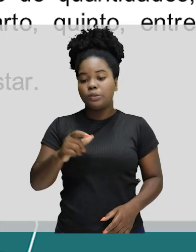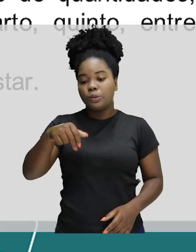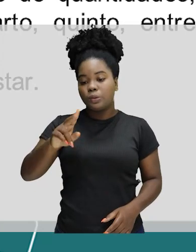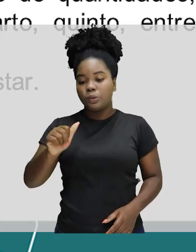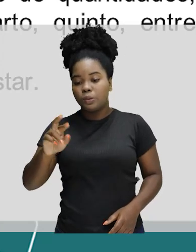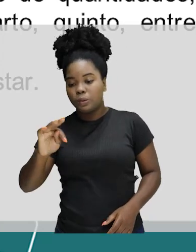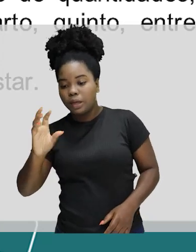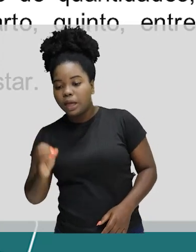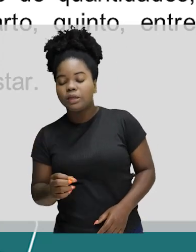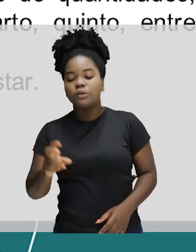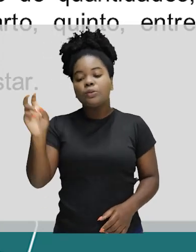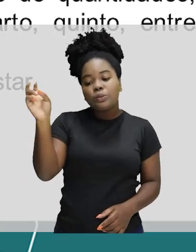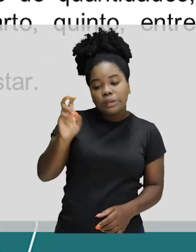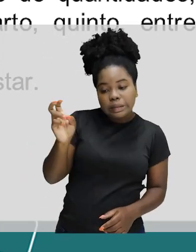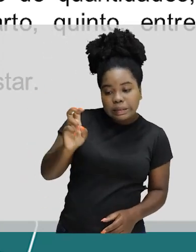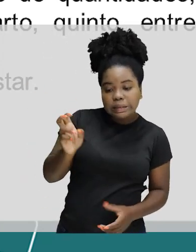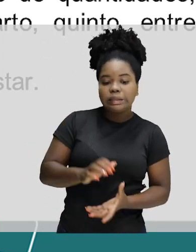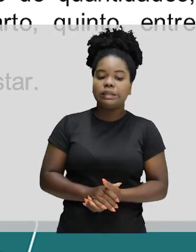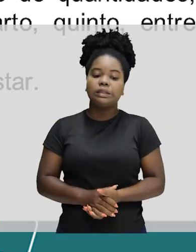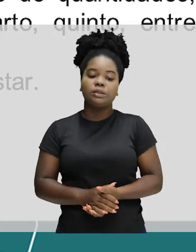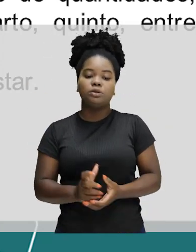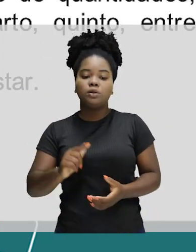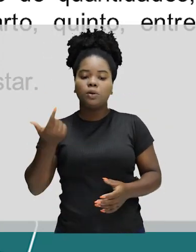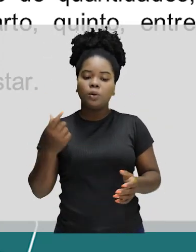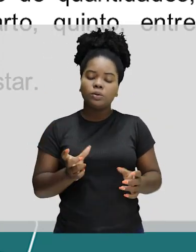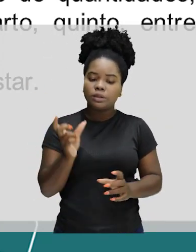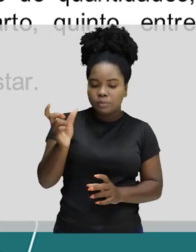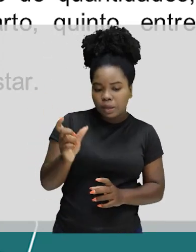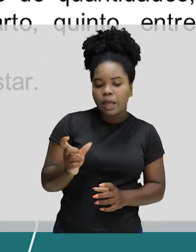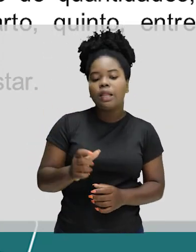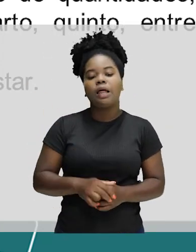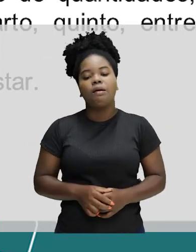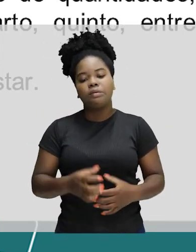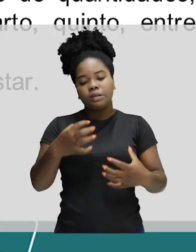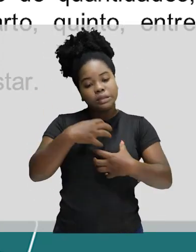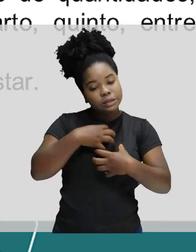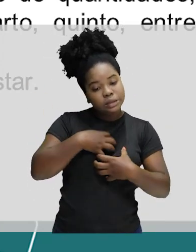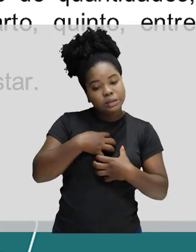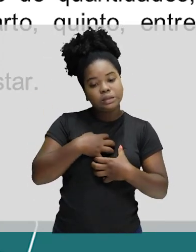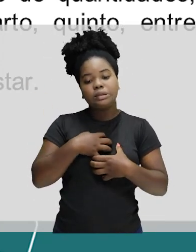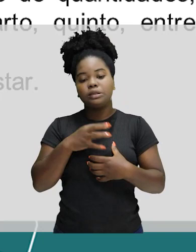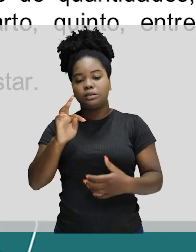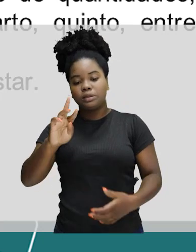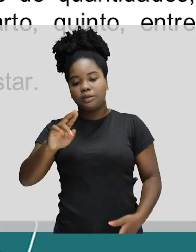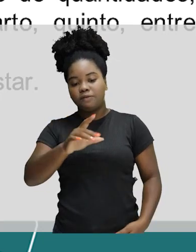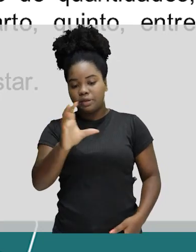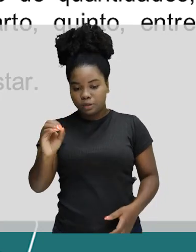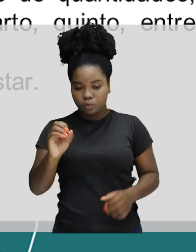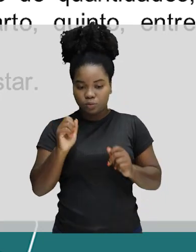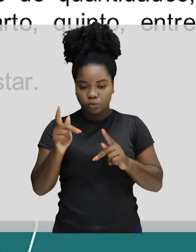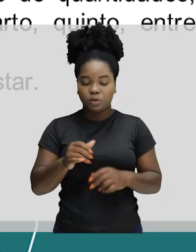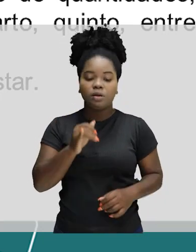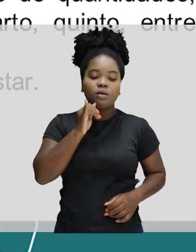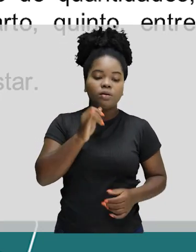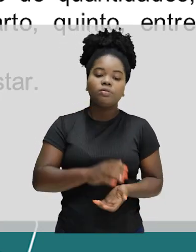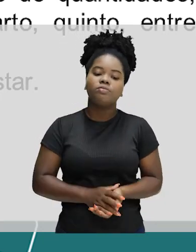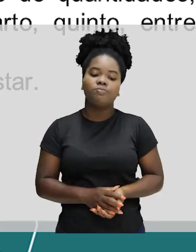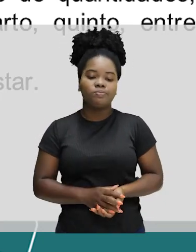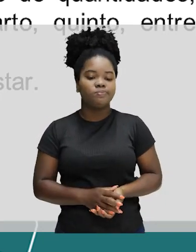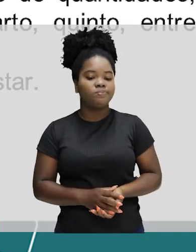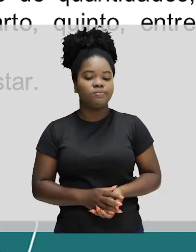quinto, entre outras palavras que indicam essa divisão, que indicam essa fração. Exemplo,